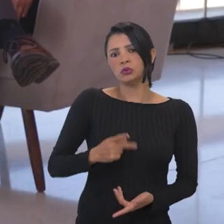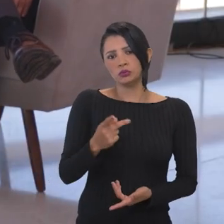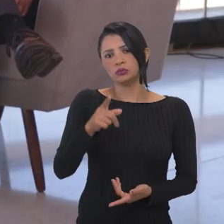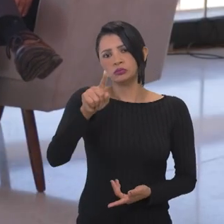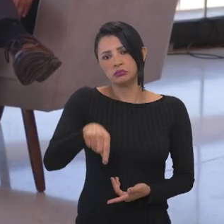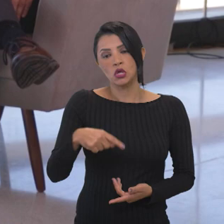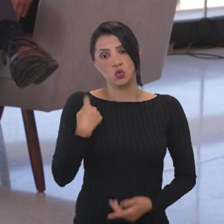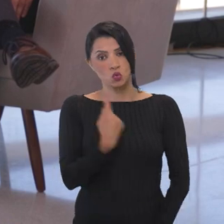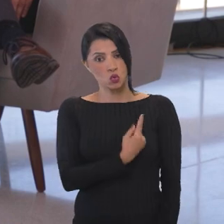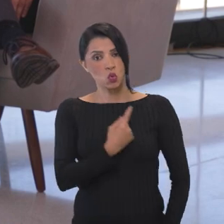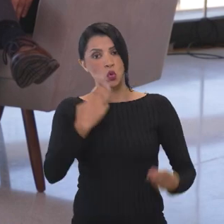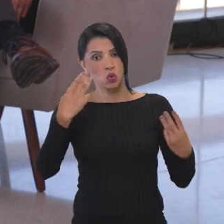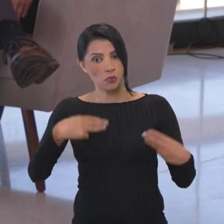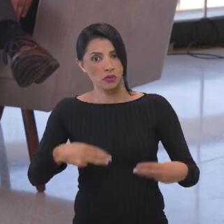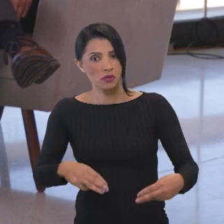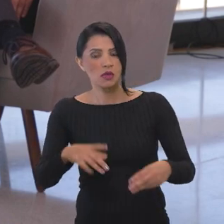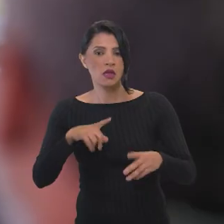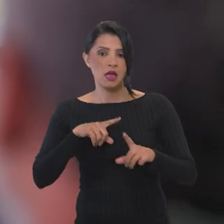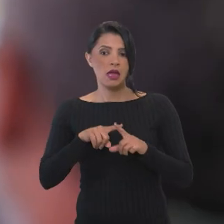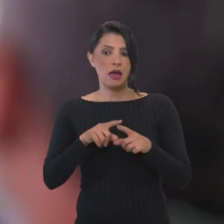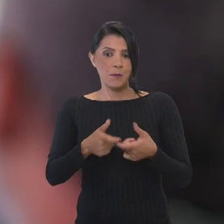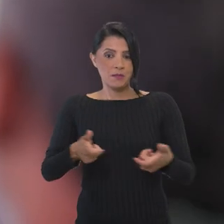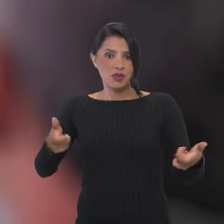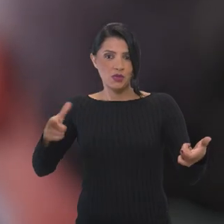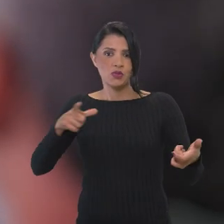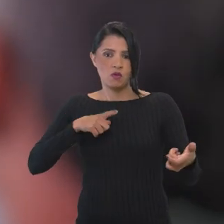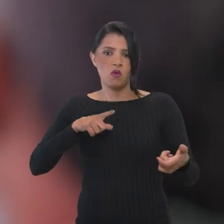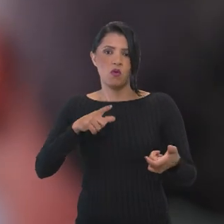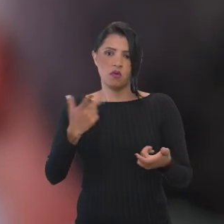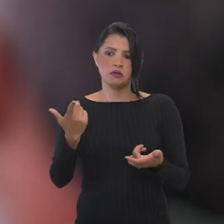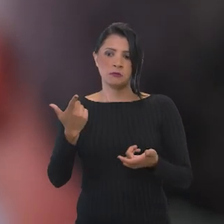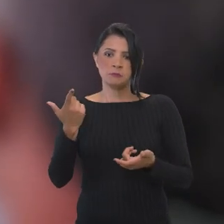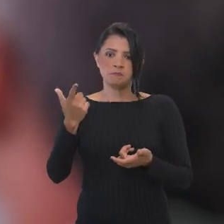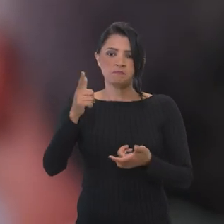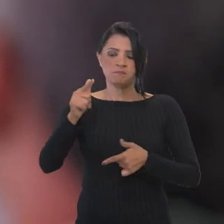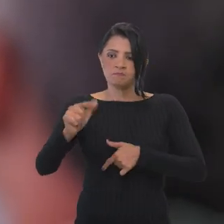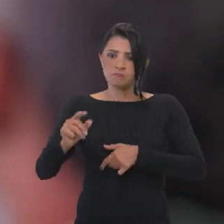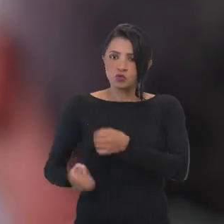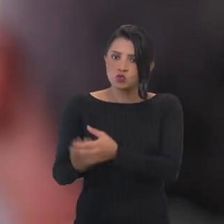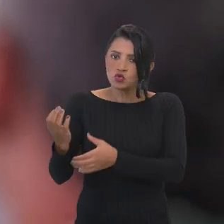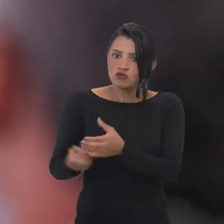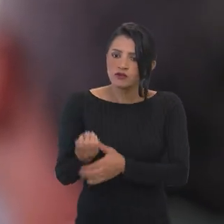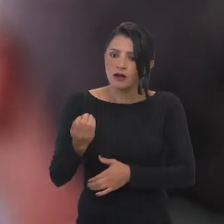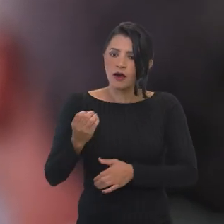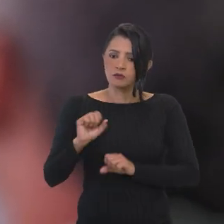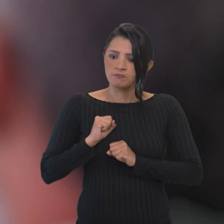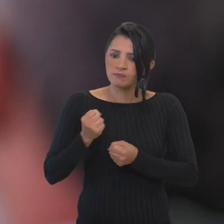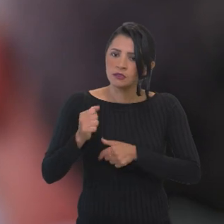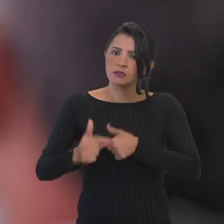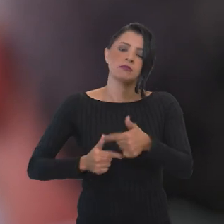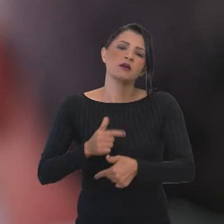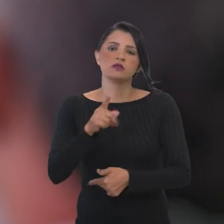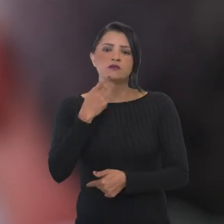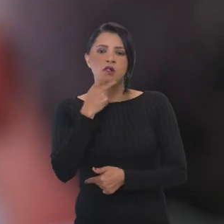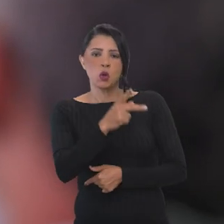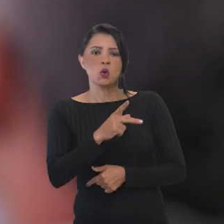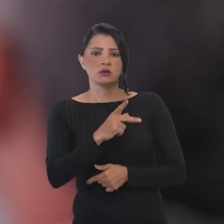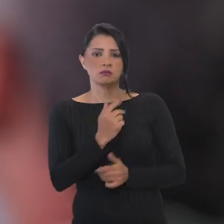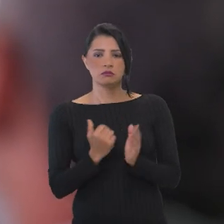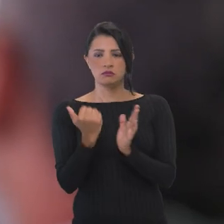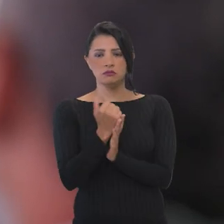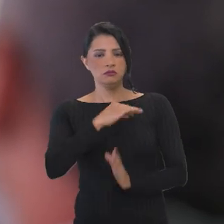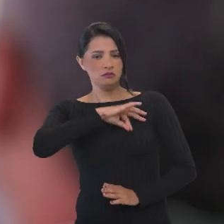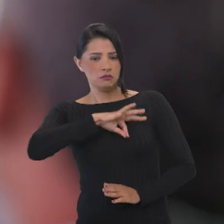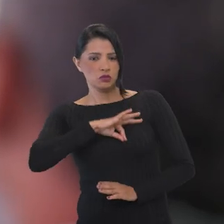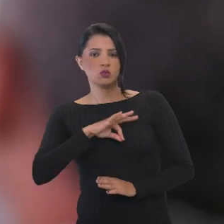E nosso ministério, o nosso mote é aumentar ainda mais a produtividade. E aí, acho que até você, falando da questão do reajuste,